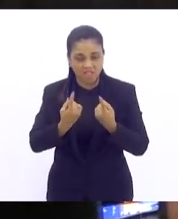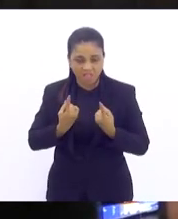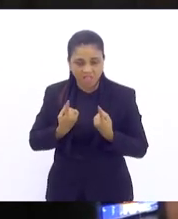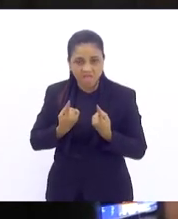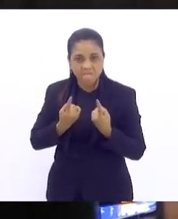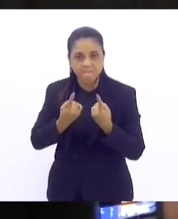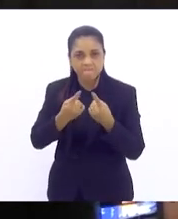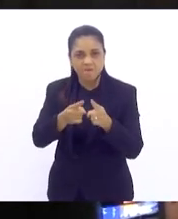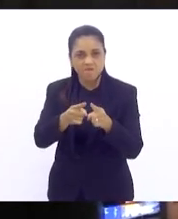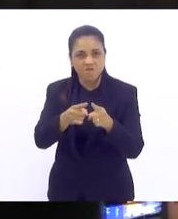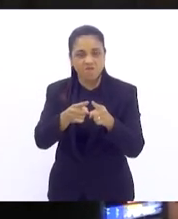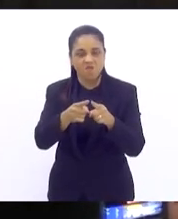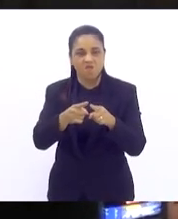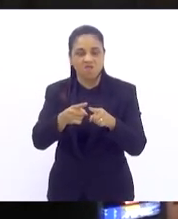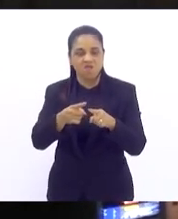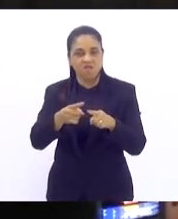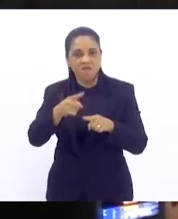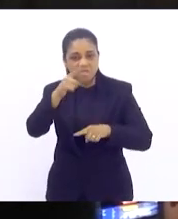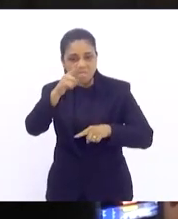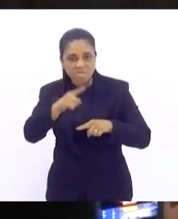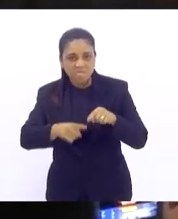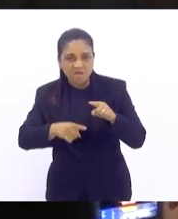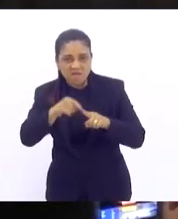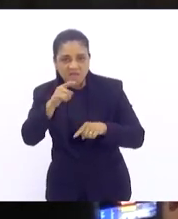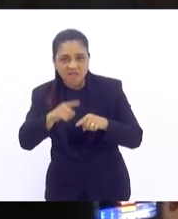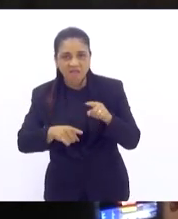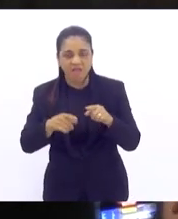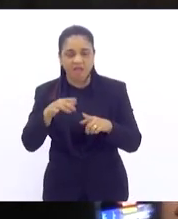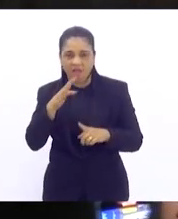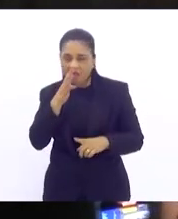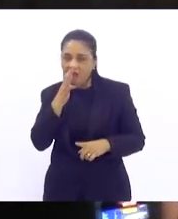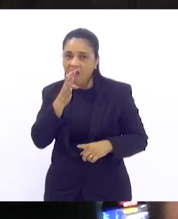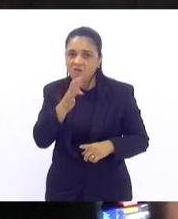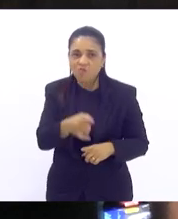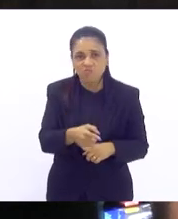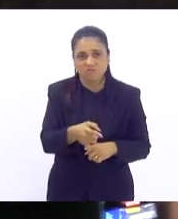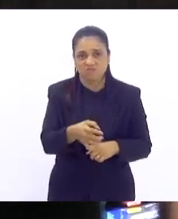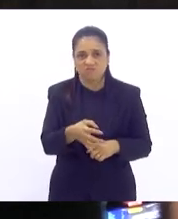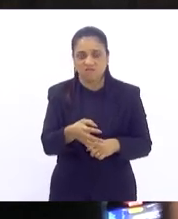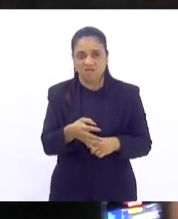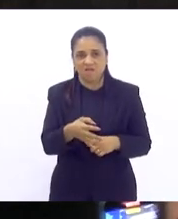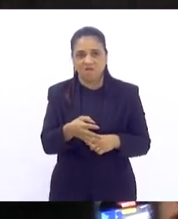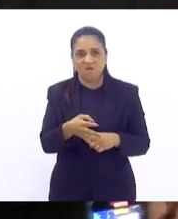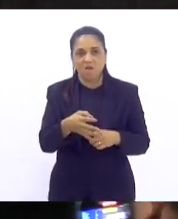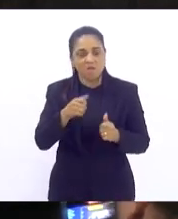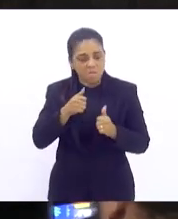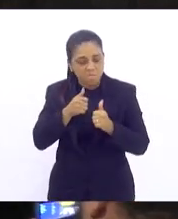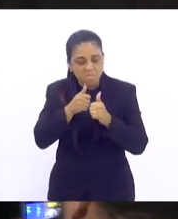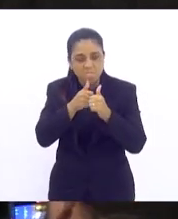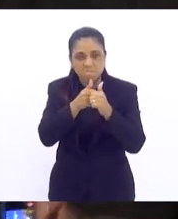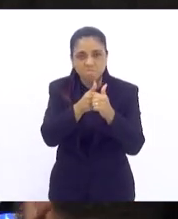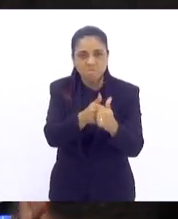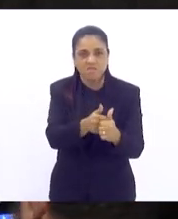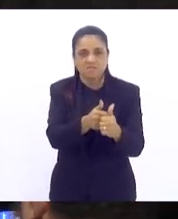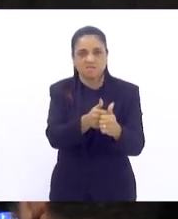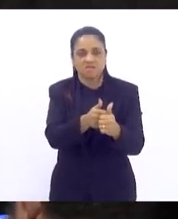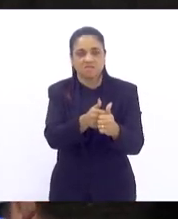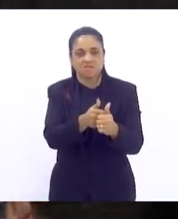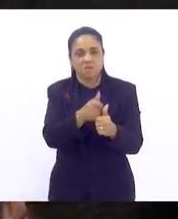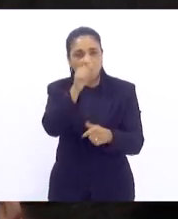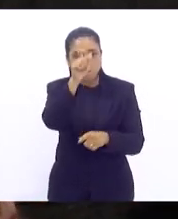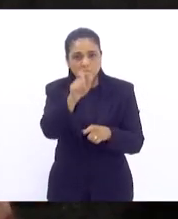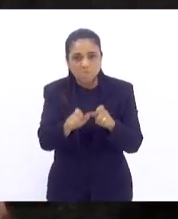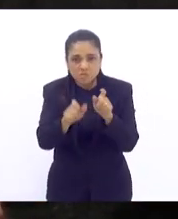instrumento de retaliação quando o jornalismo se transforma em perseguição a determinadas